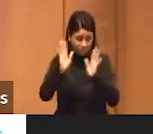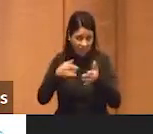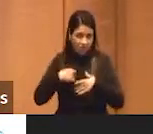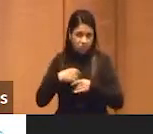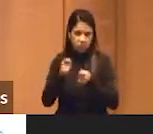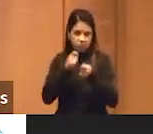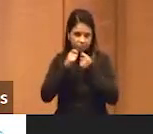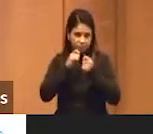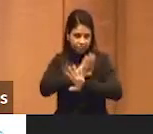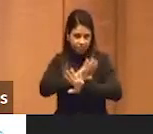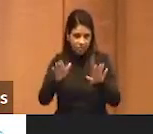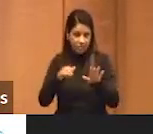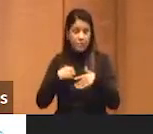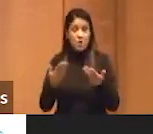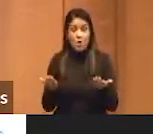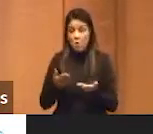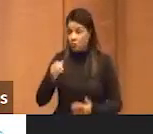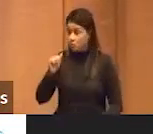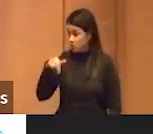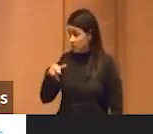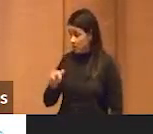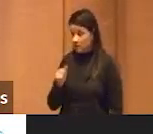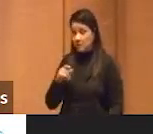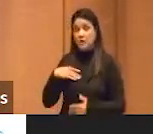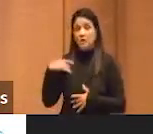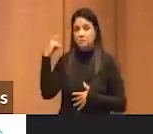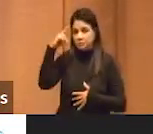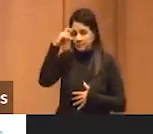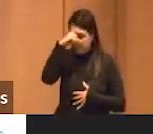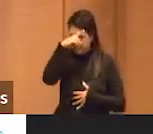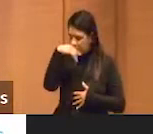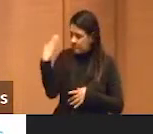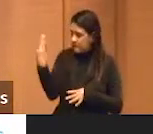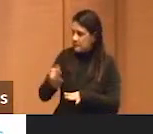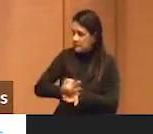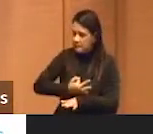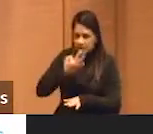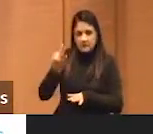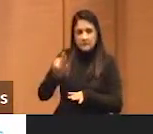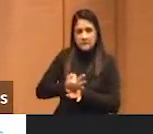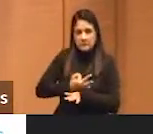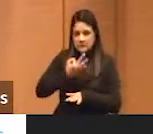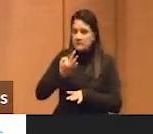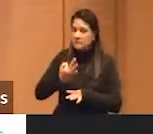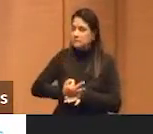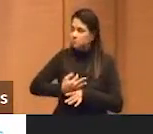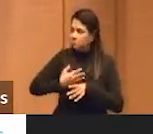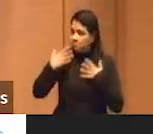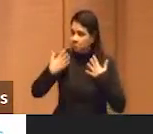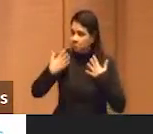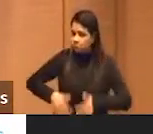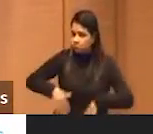vivendo, Ana, um perrengue do tamanho do cão,